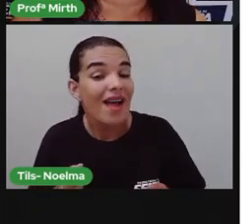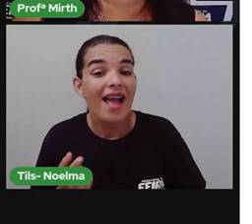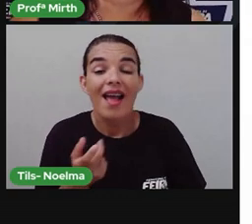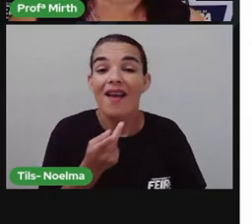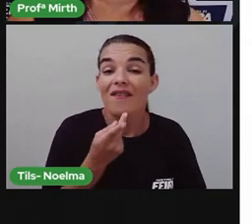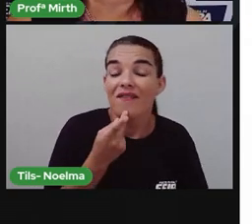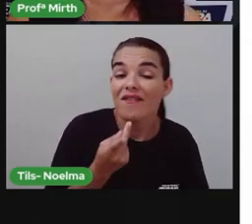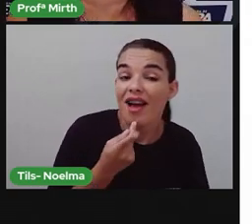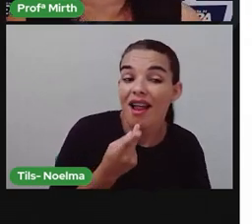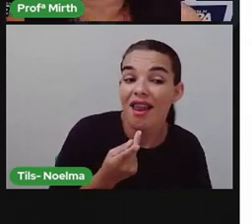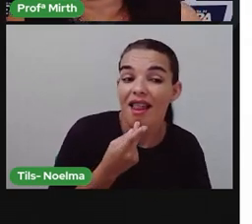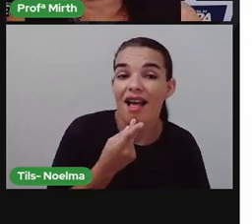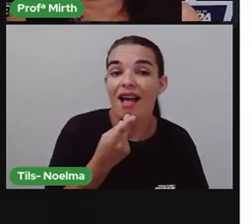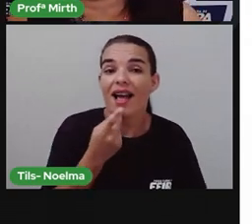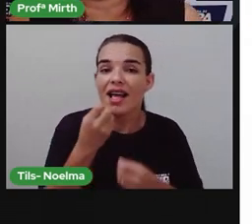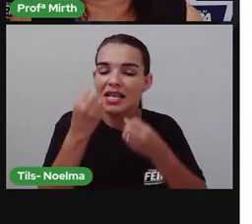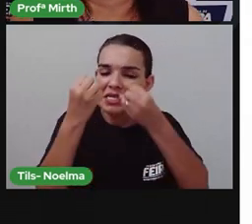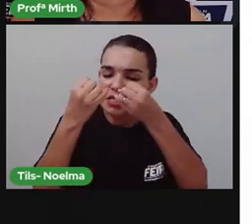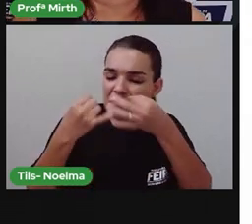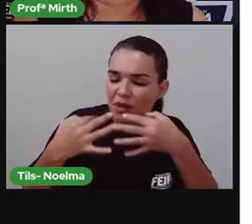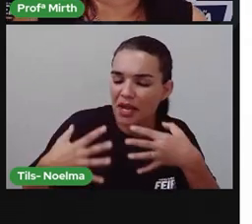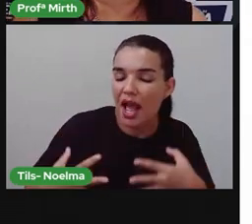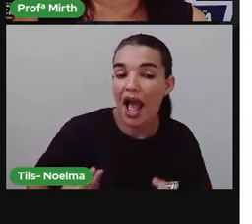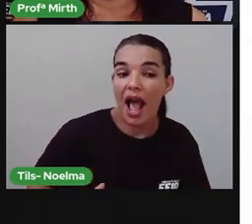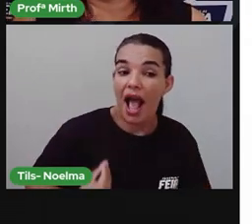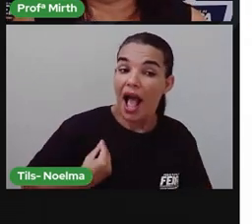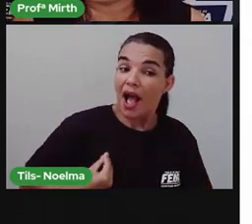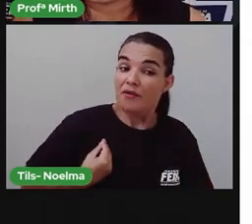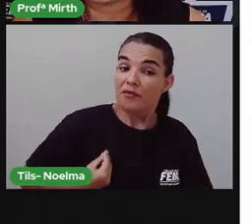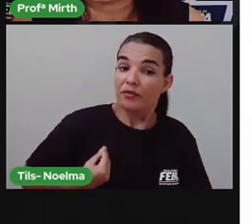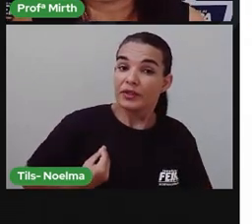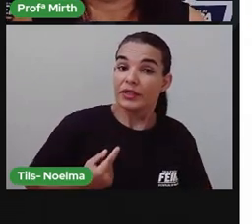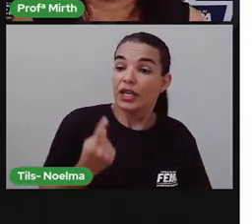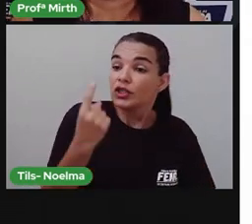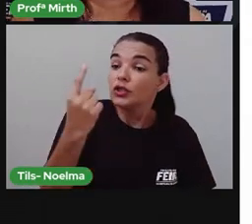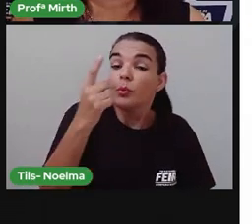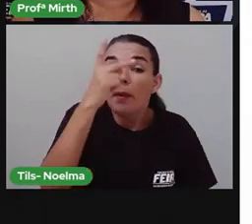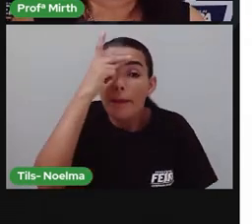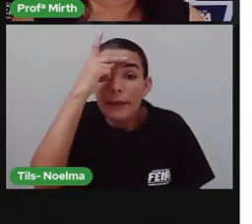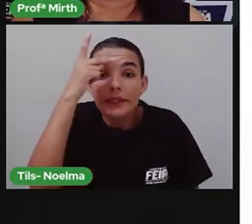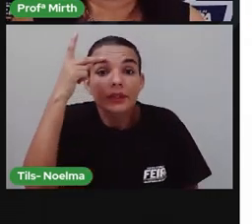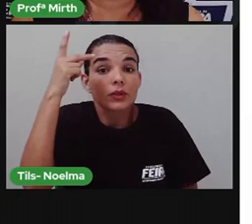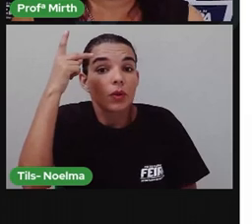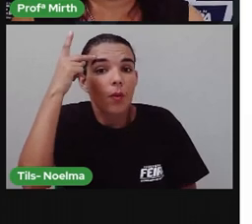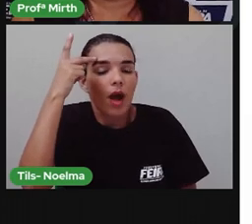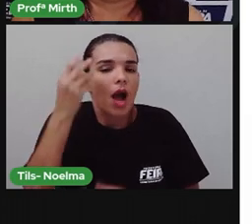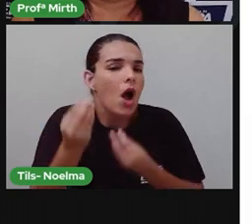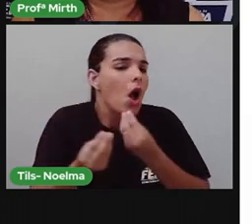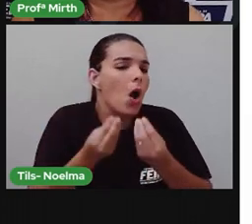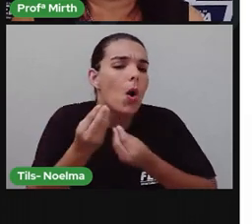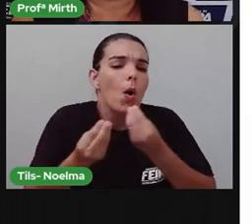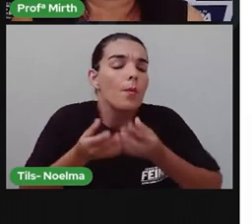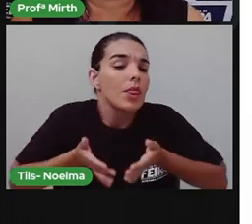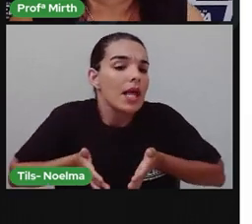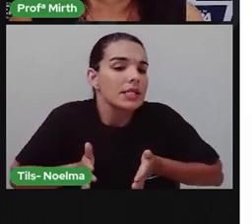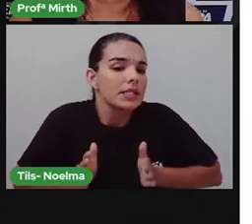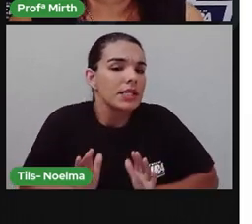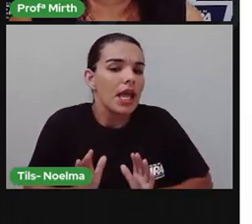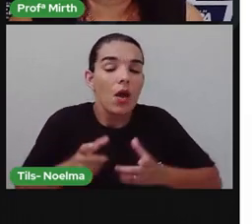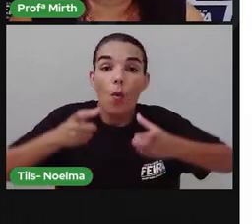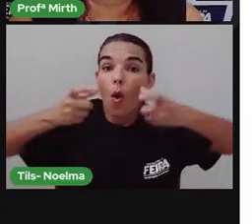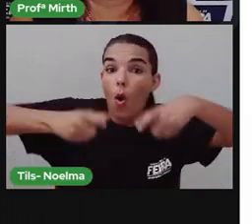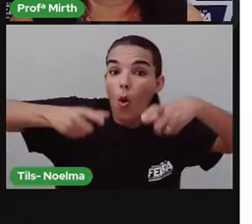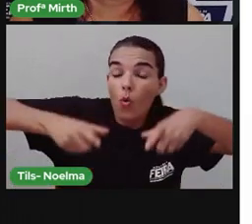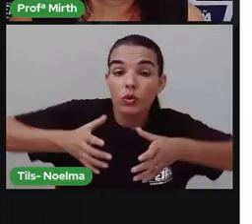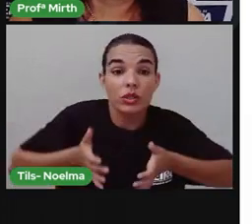nasceu, quando nasceu, como viveu essa pessoa, nós estamos falando de biografia. Então,